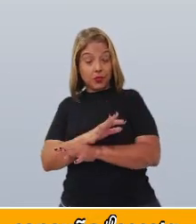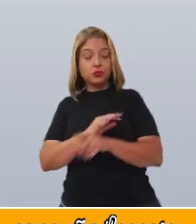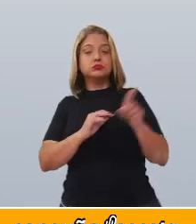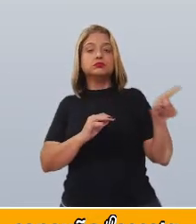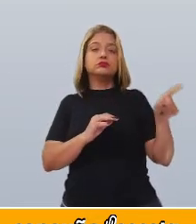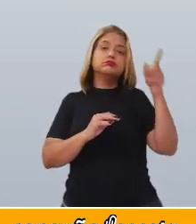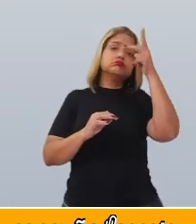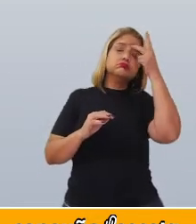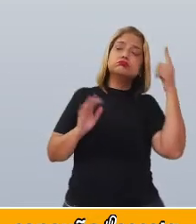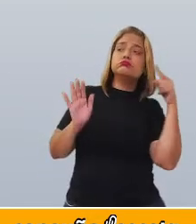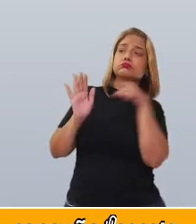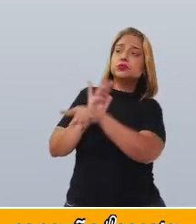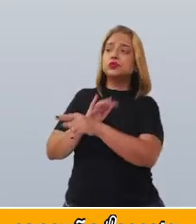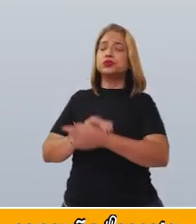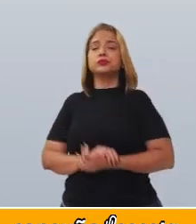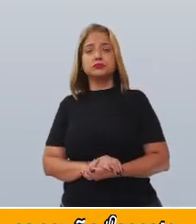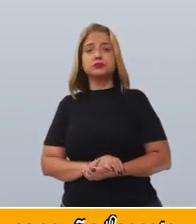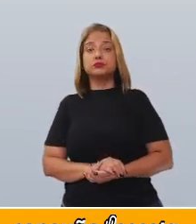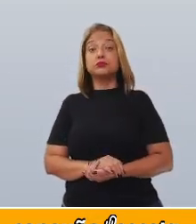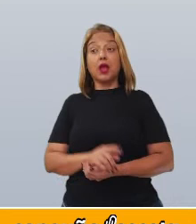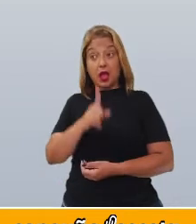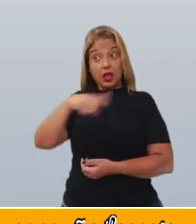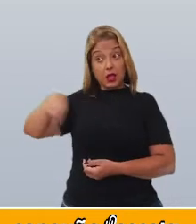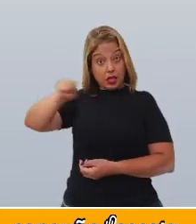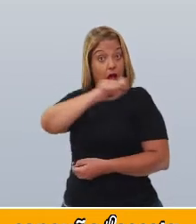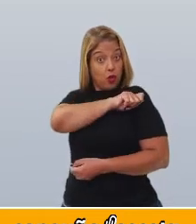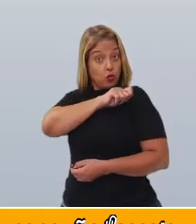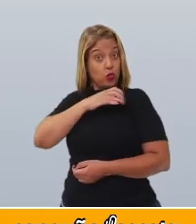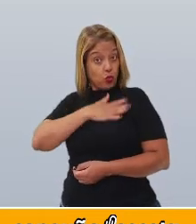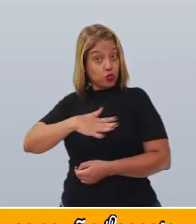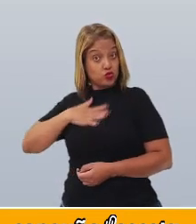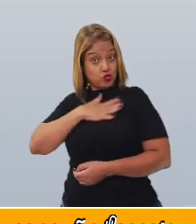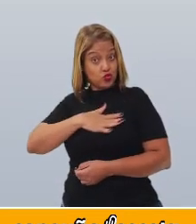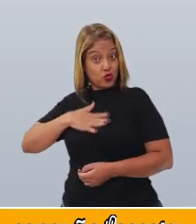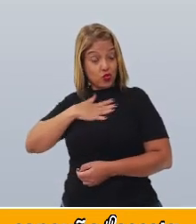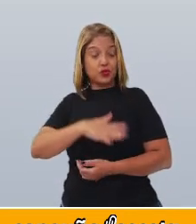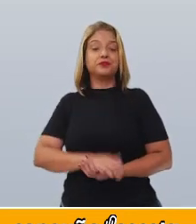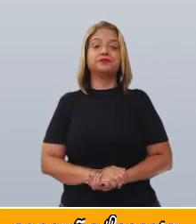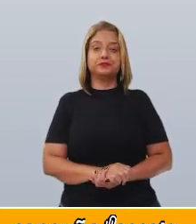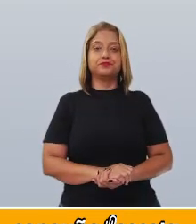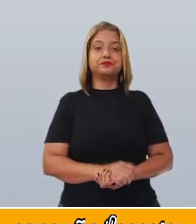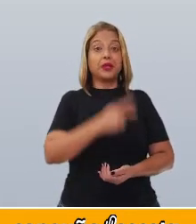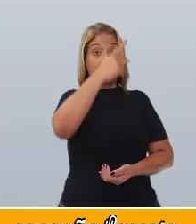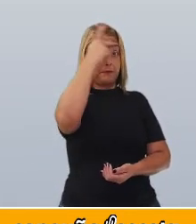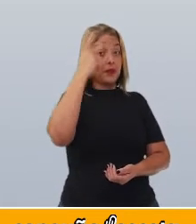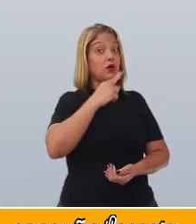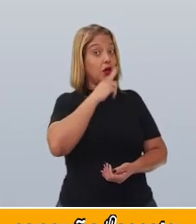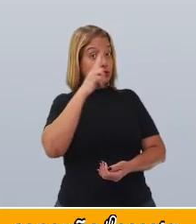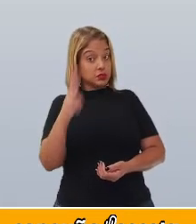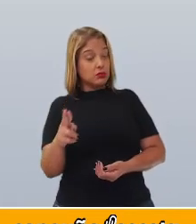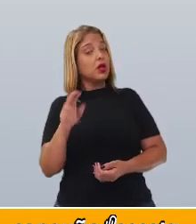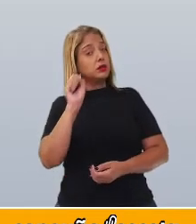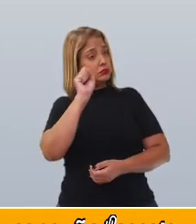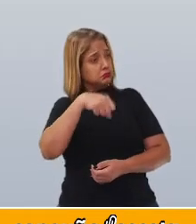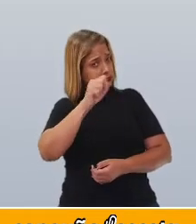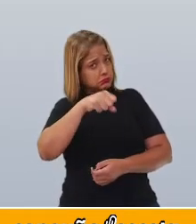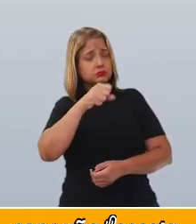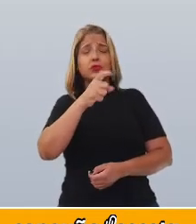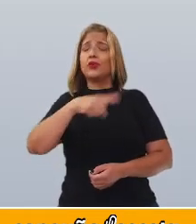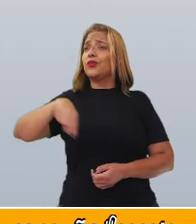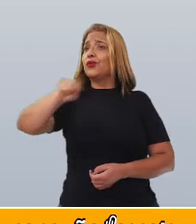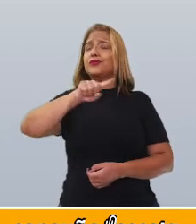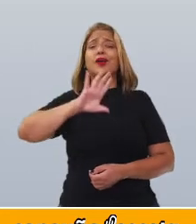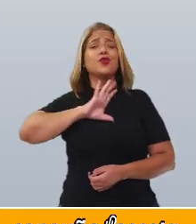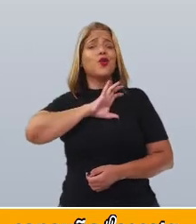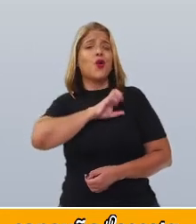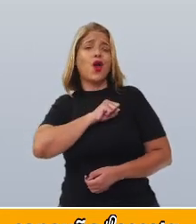Biosistemas pergunta. E eles gostaram? O entrevistado responde. Sim, eles adoraram as